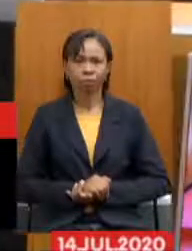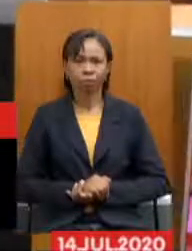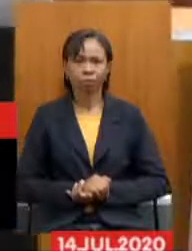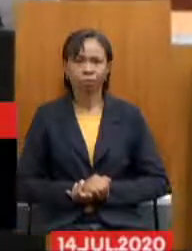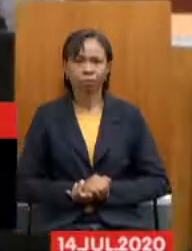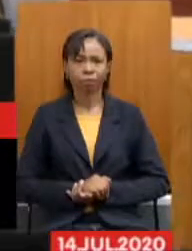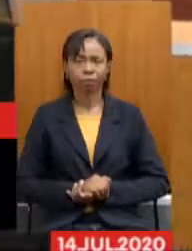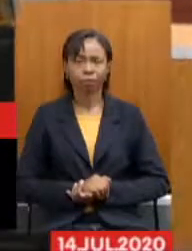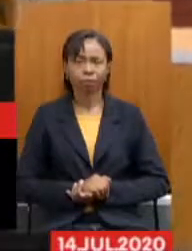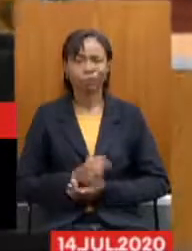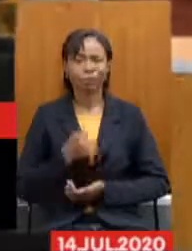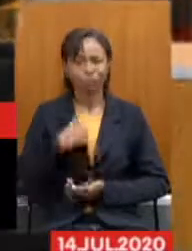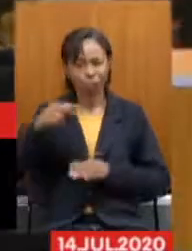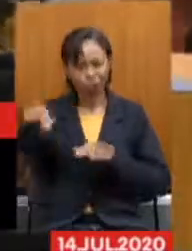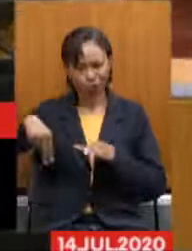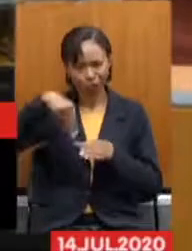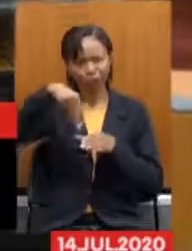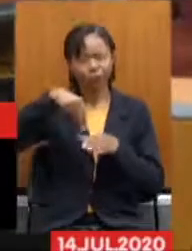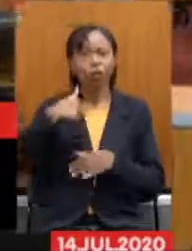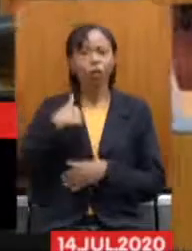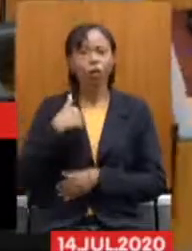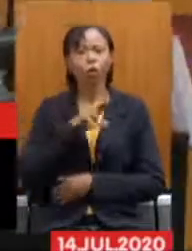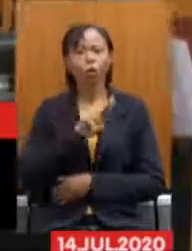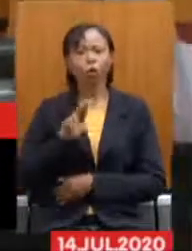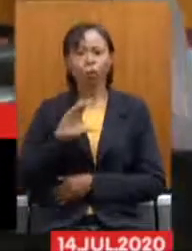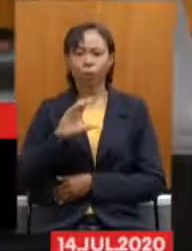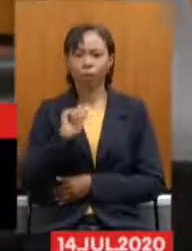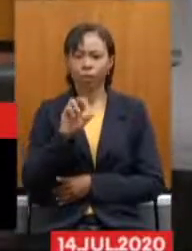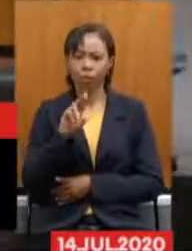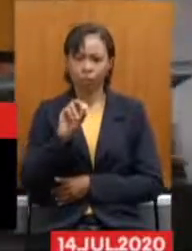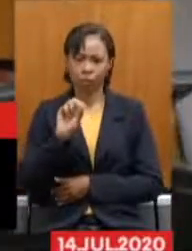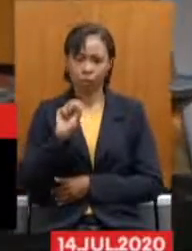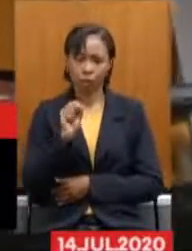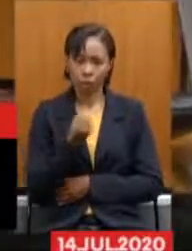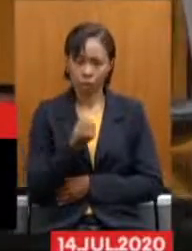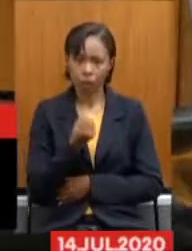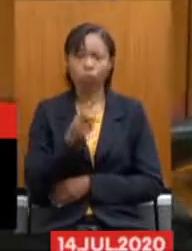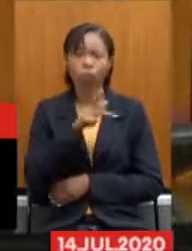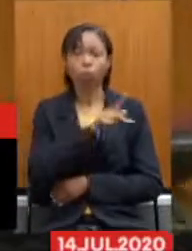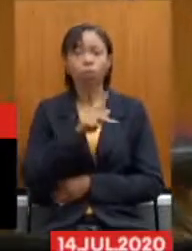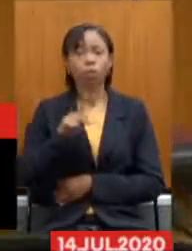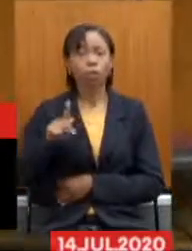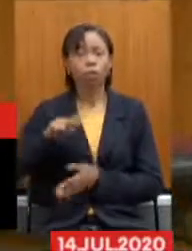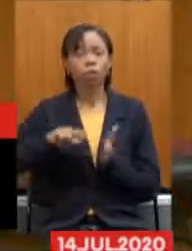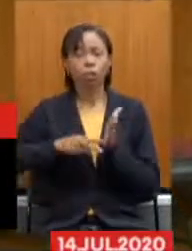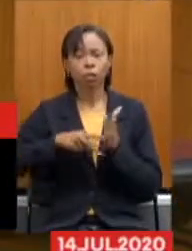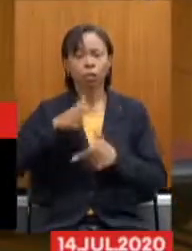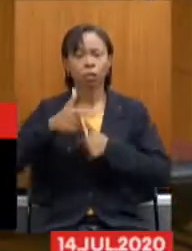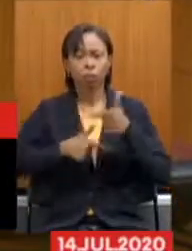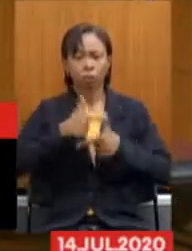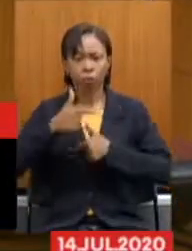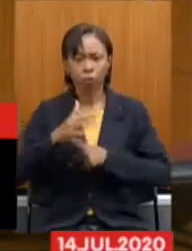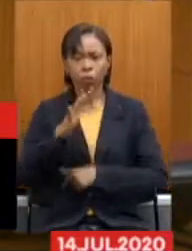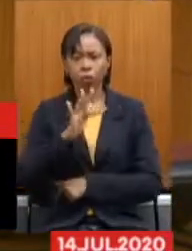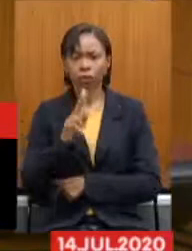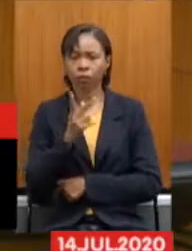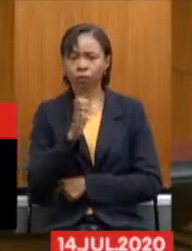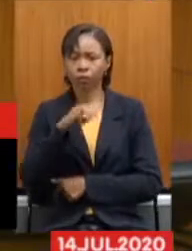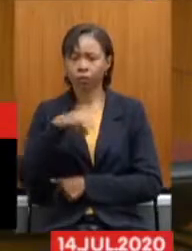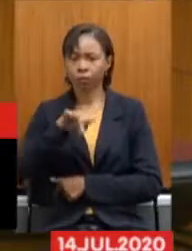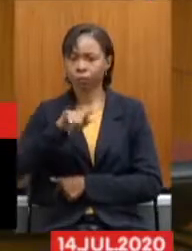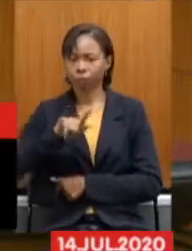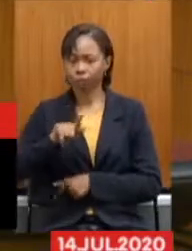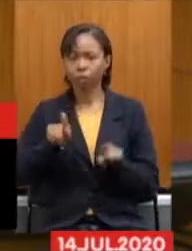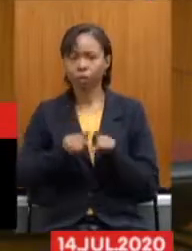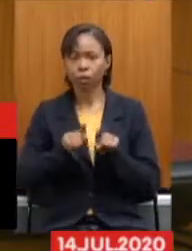vou falar daqui. Meu nome é Carlos, eu sou presidente do Sindicato dos Trabalhadores da FEMIG, Sínticos e da